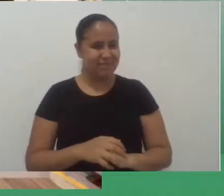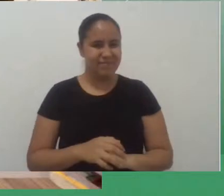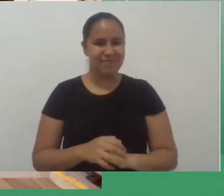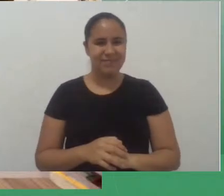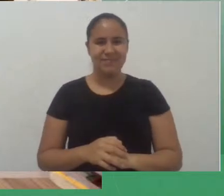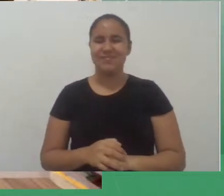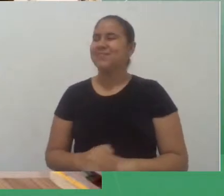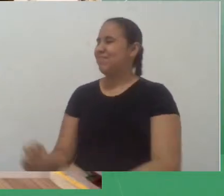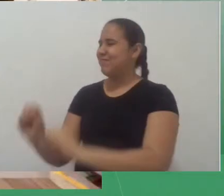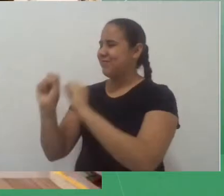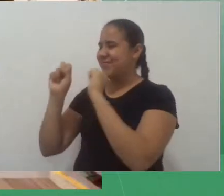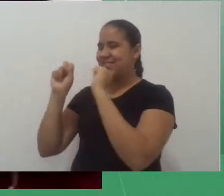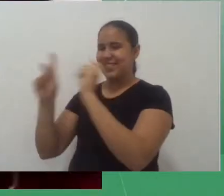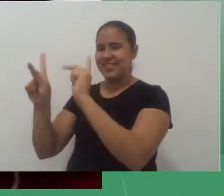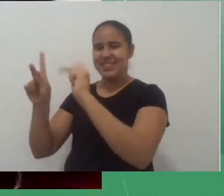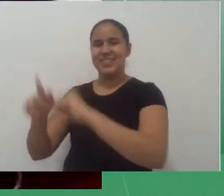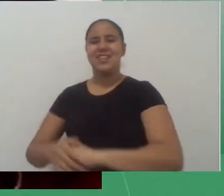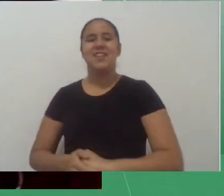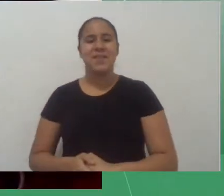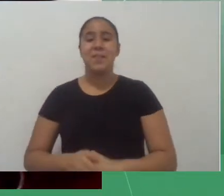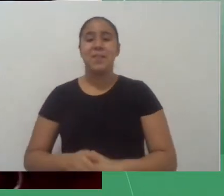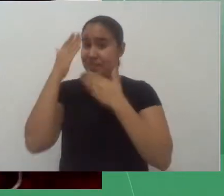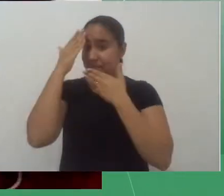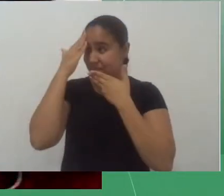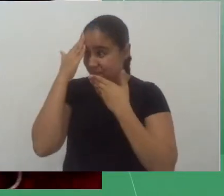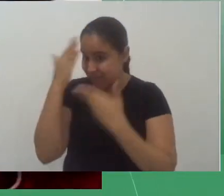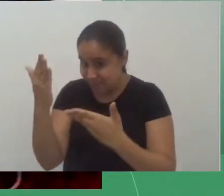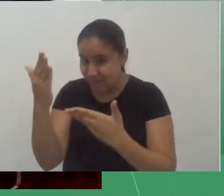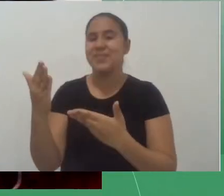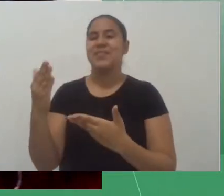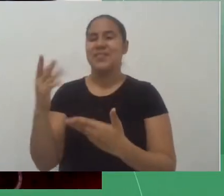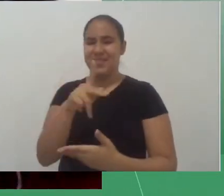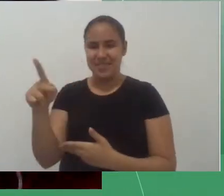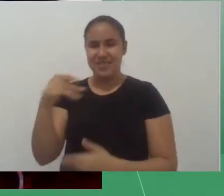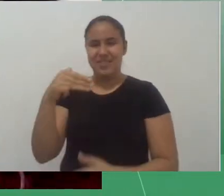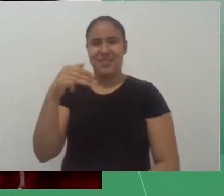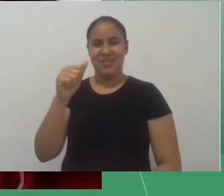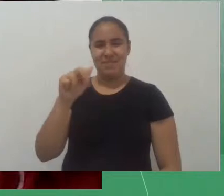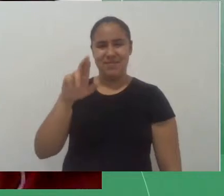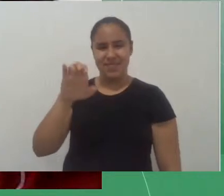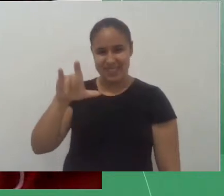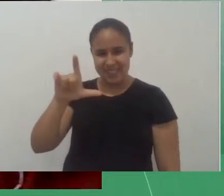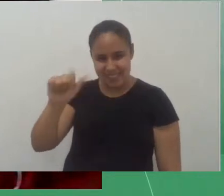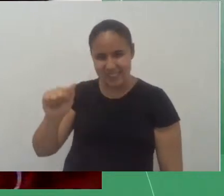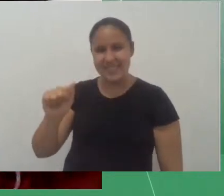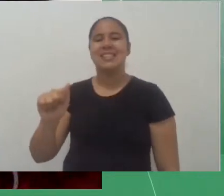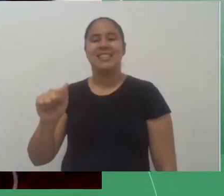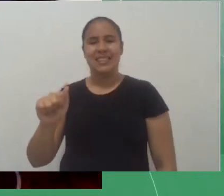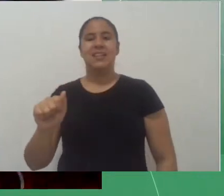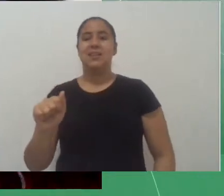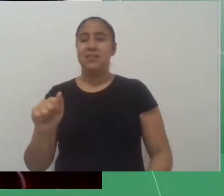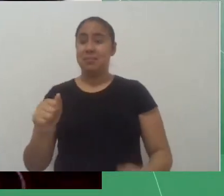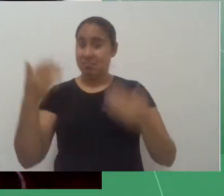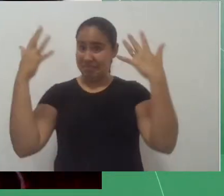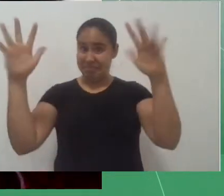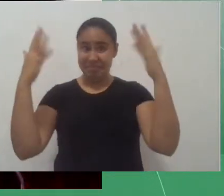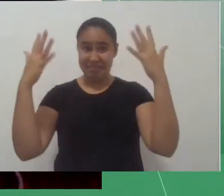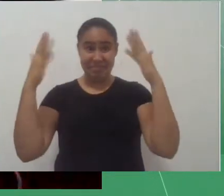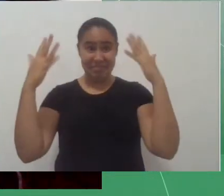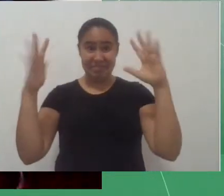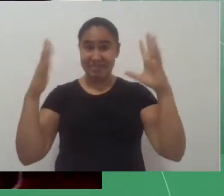ok obrigada professora Marcela parabéns para os nossos